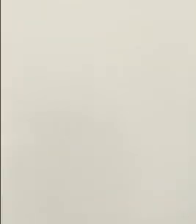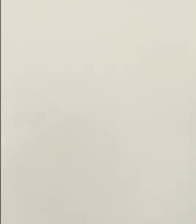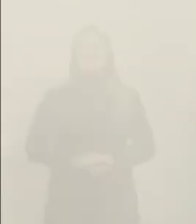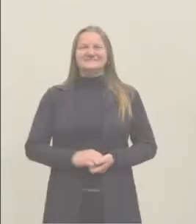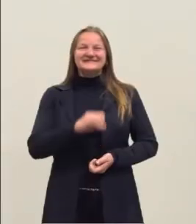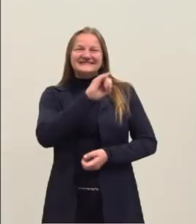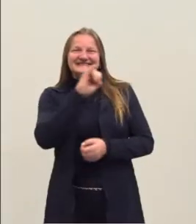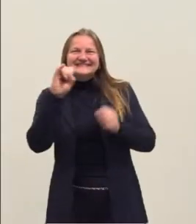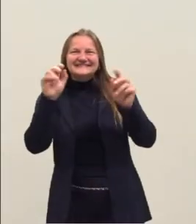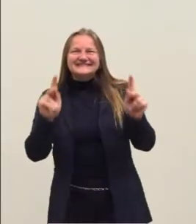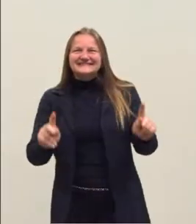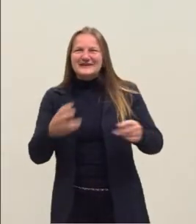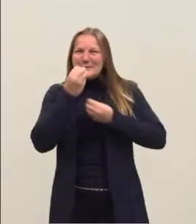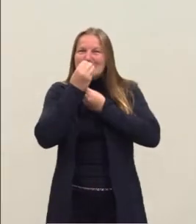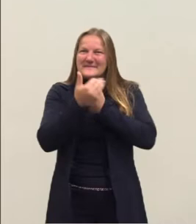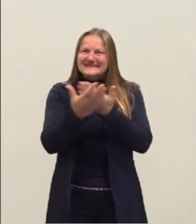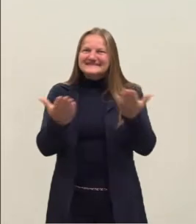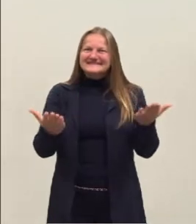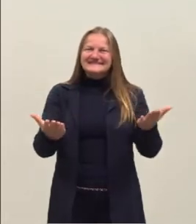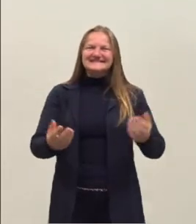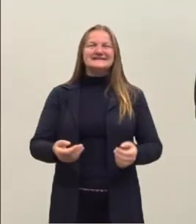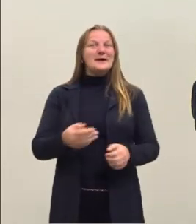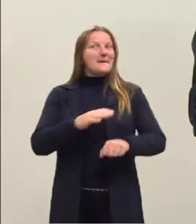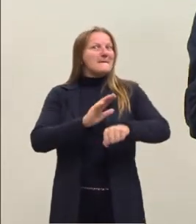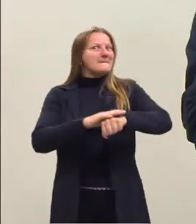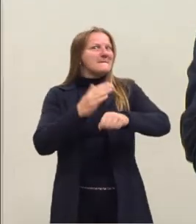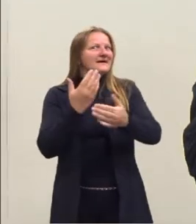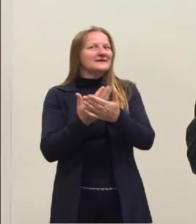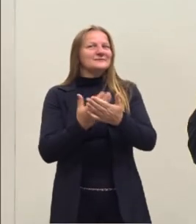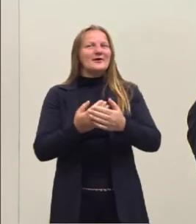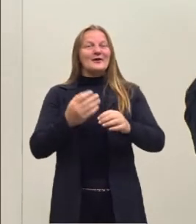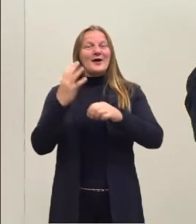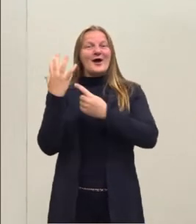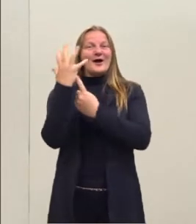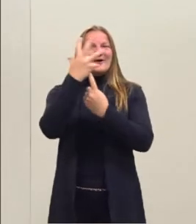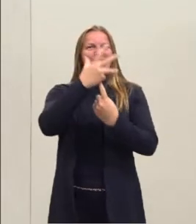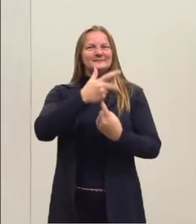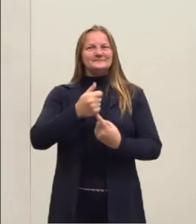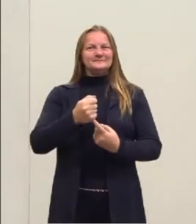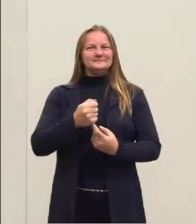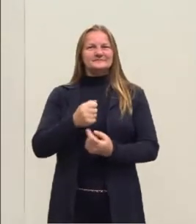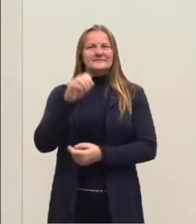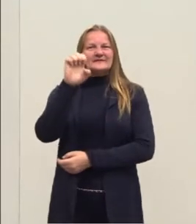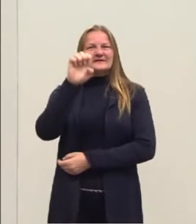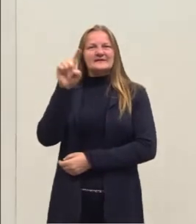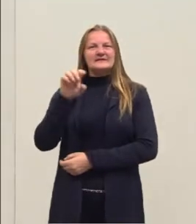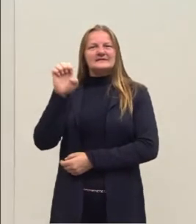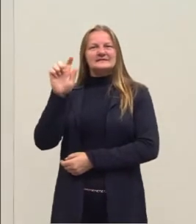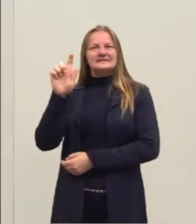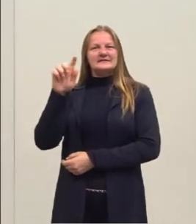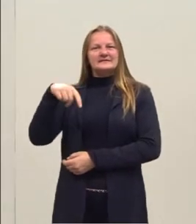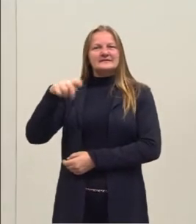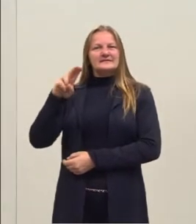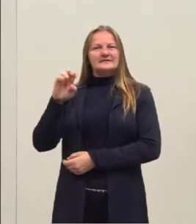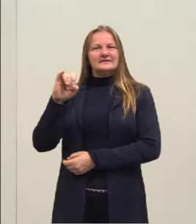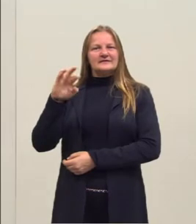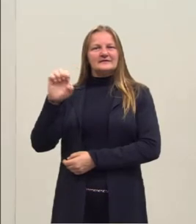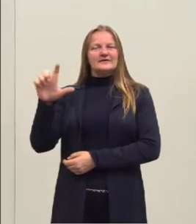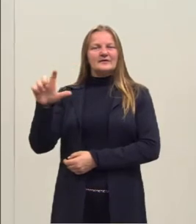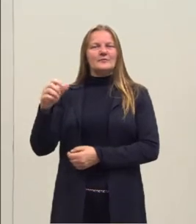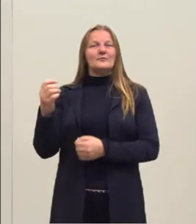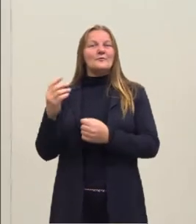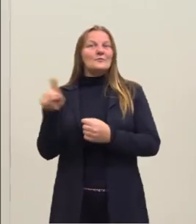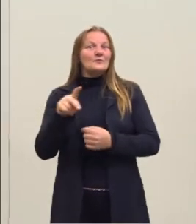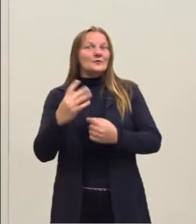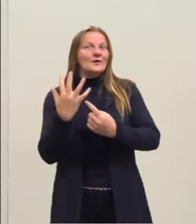E aí, pessoal, tudo bem? Vamos para mais uma aula de arte. Meu nome é Ezequiel Souza, sou professor de arte